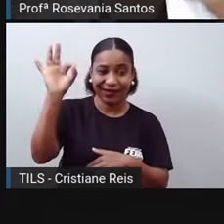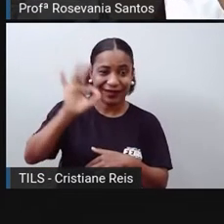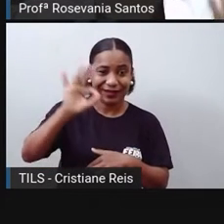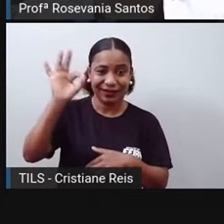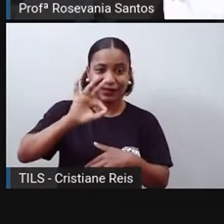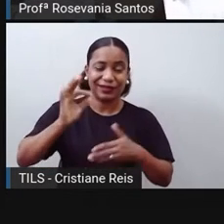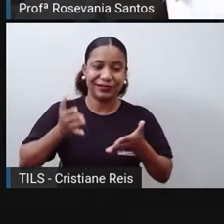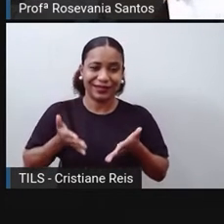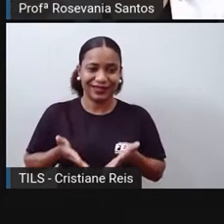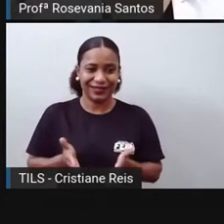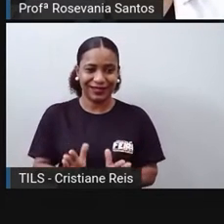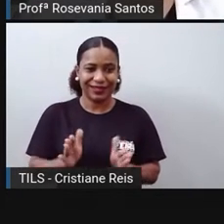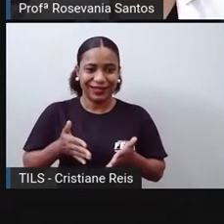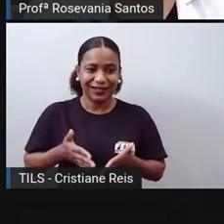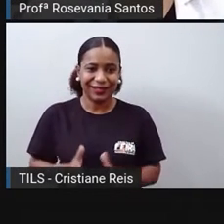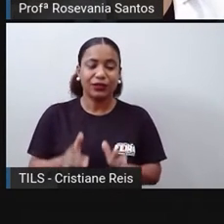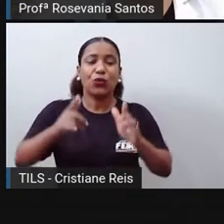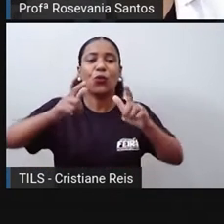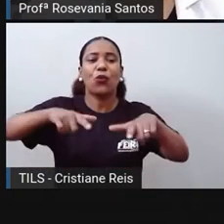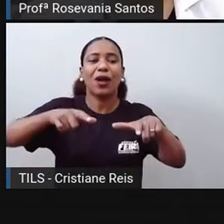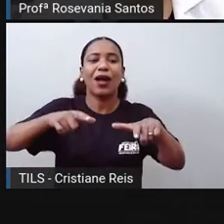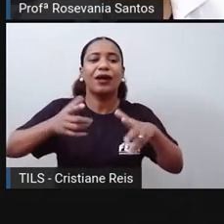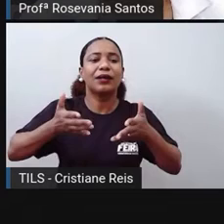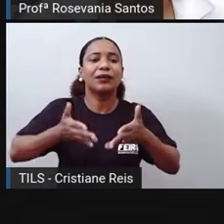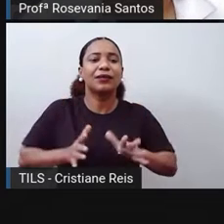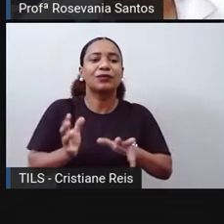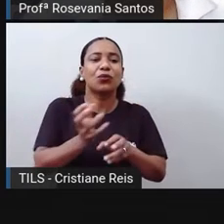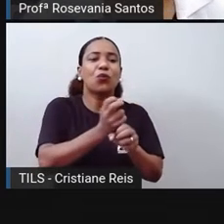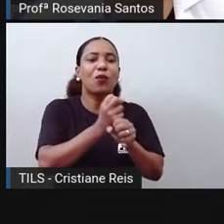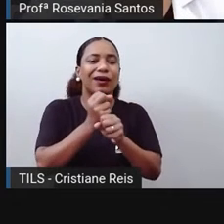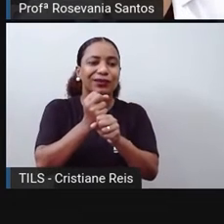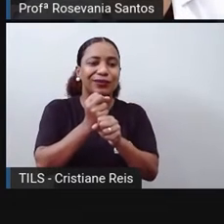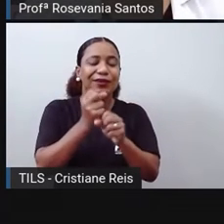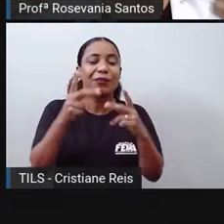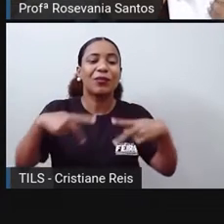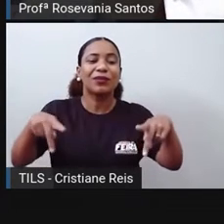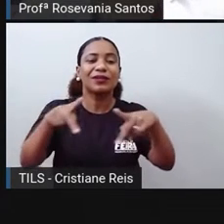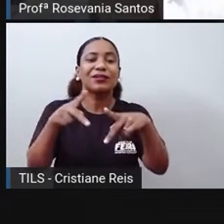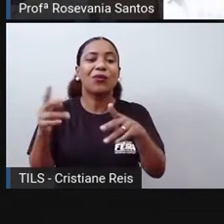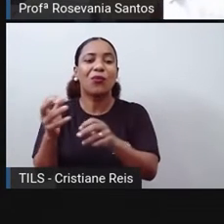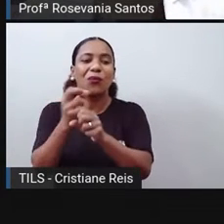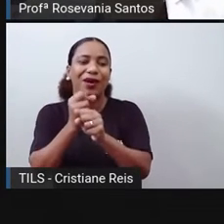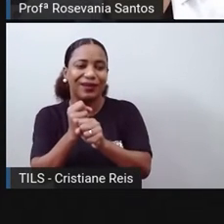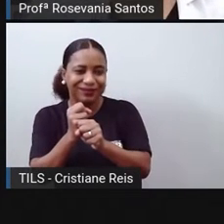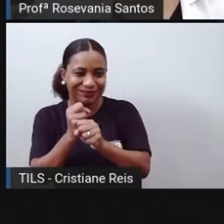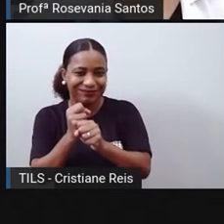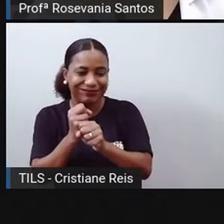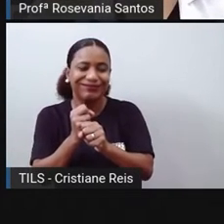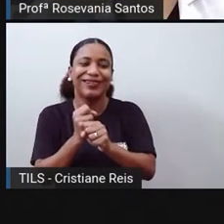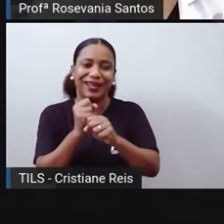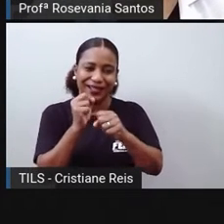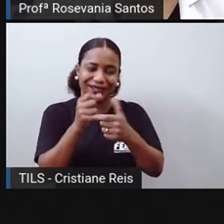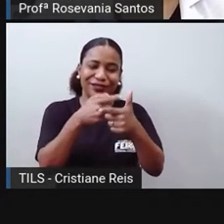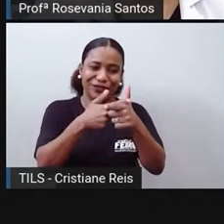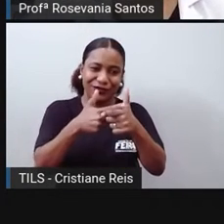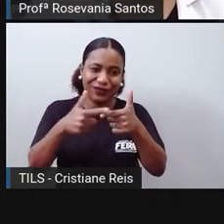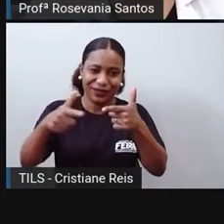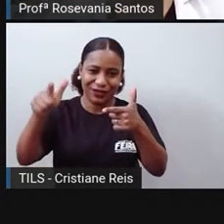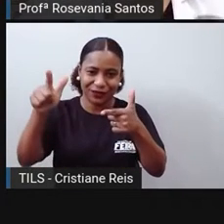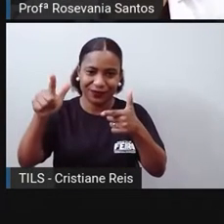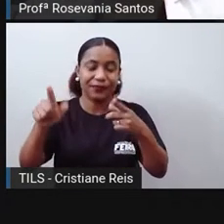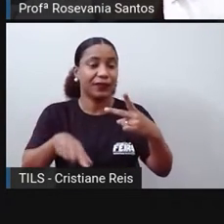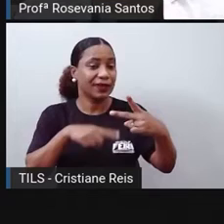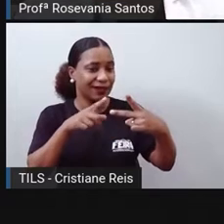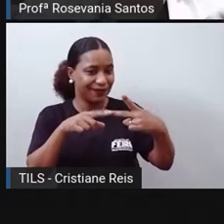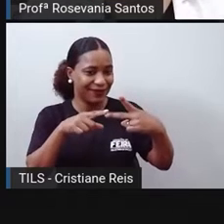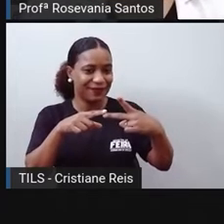em um determinado local, em um determinado ano, dividido pelo número total da população. A taxa de mortalidade segue aquela mesma ideia.